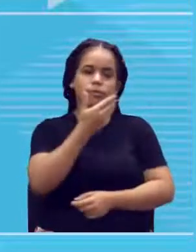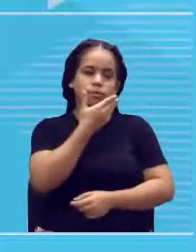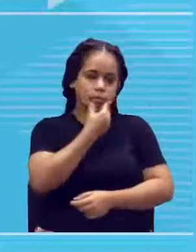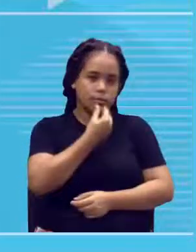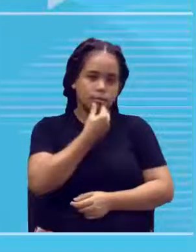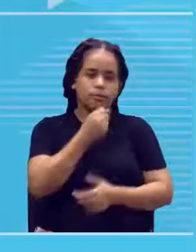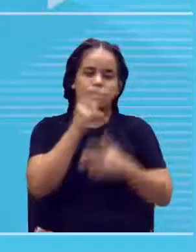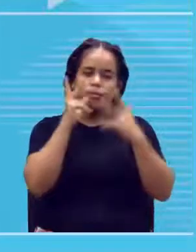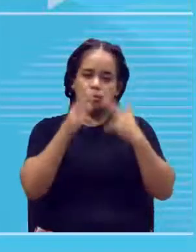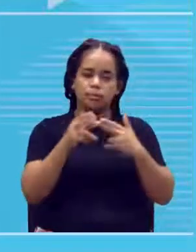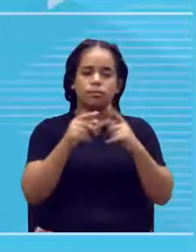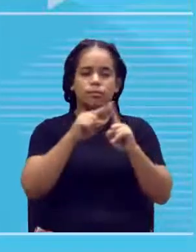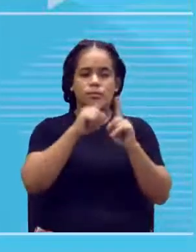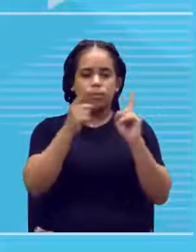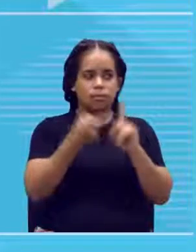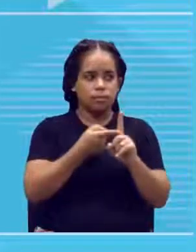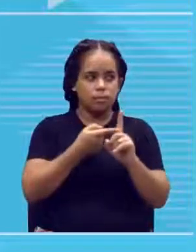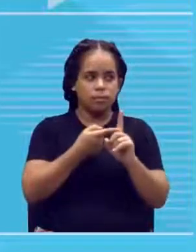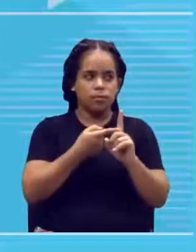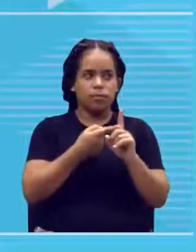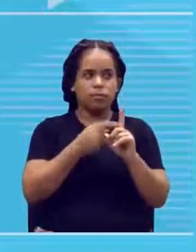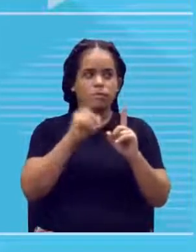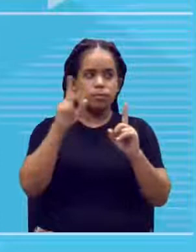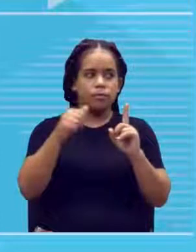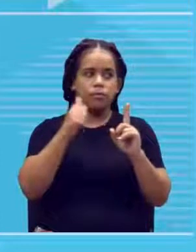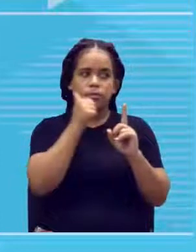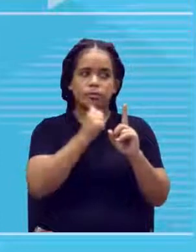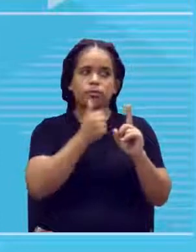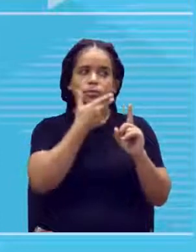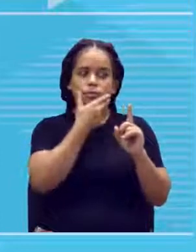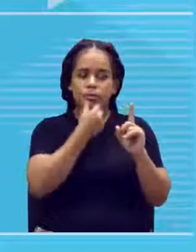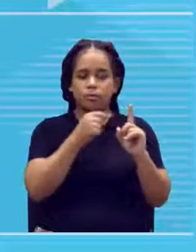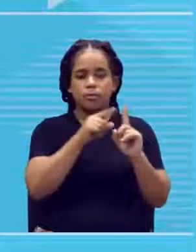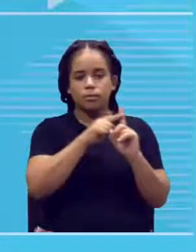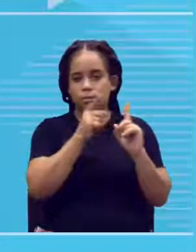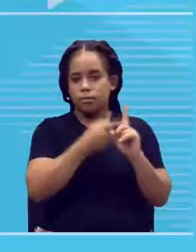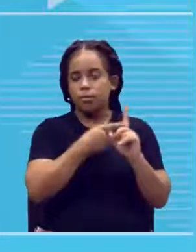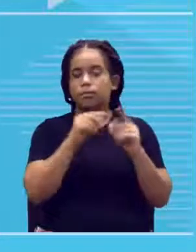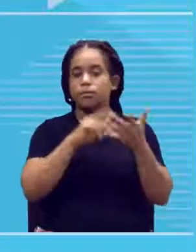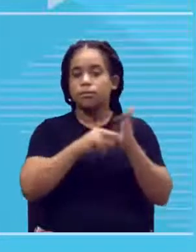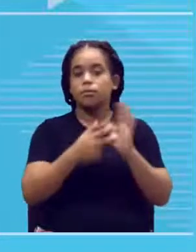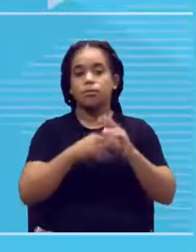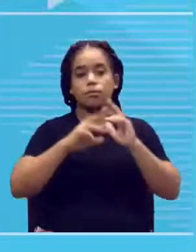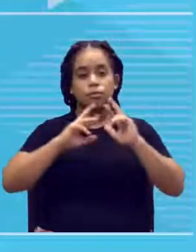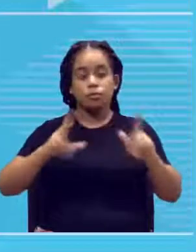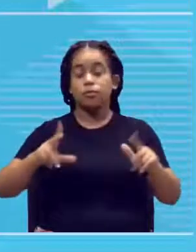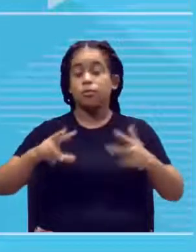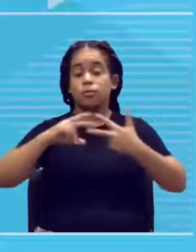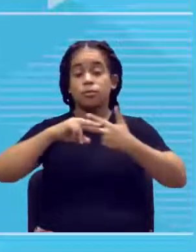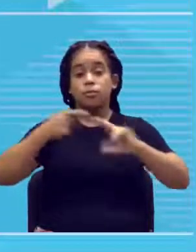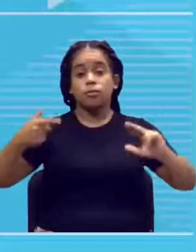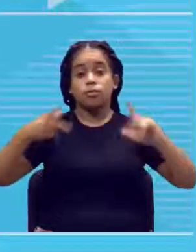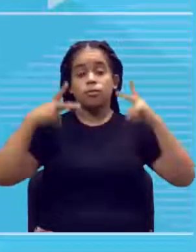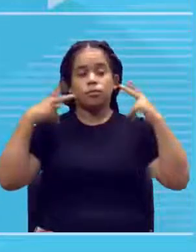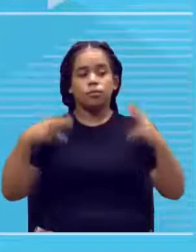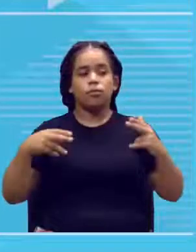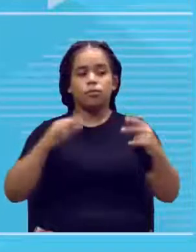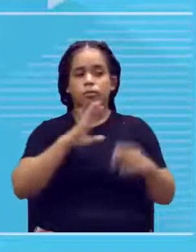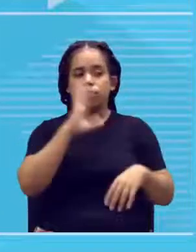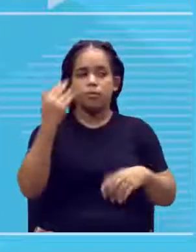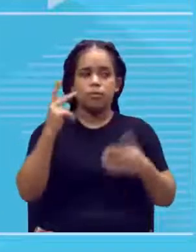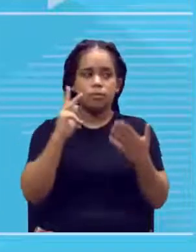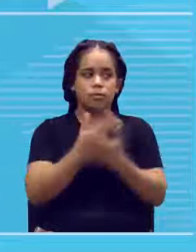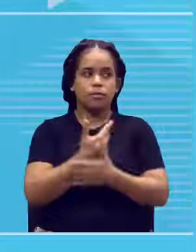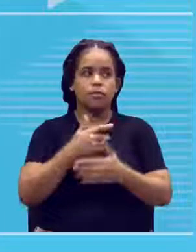da mesma gestação, tá? Ah, não. É um menino e uma menina porque, geneticamente, não é o DNA. Mas, às vezes, nasce duas meninas, nasce dois